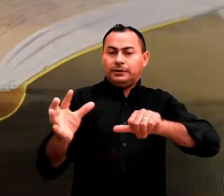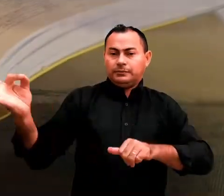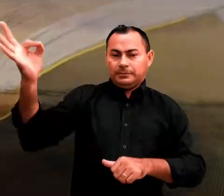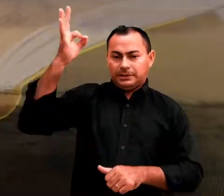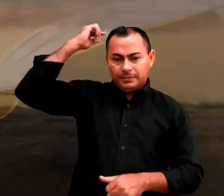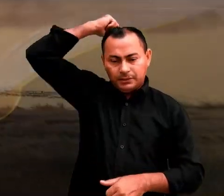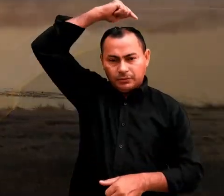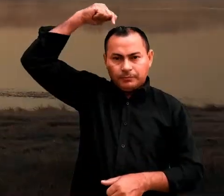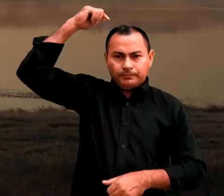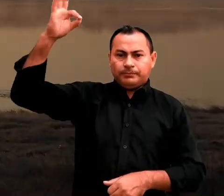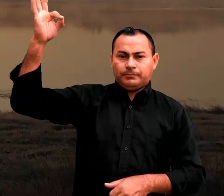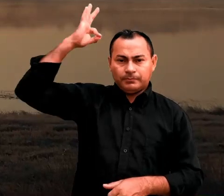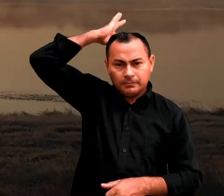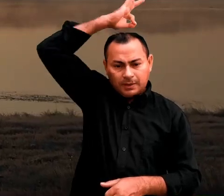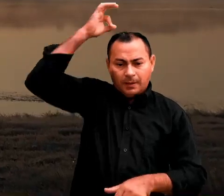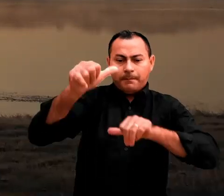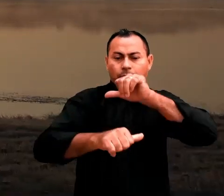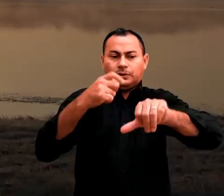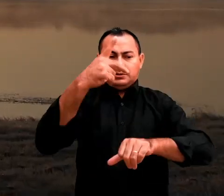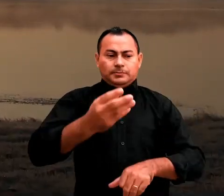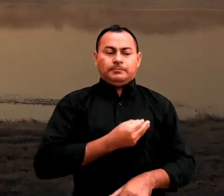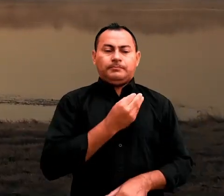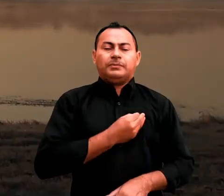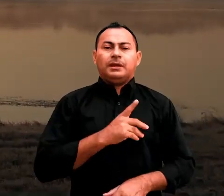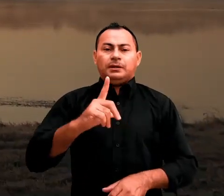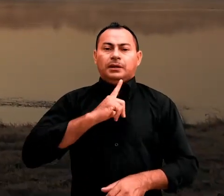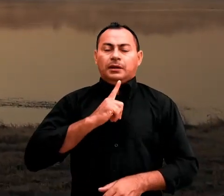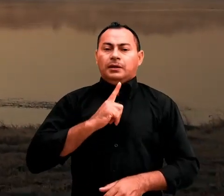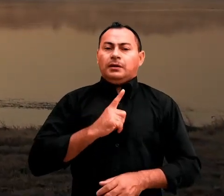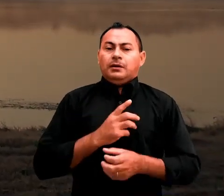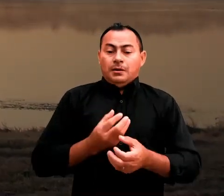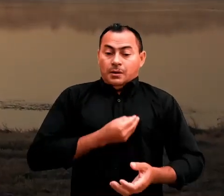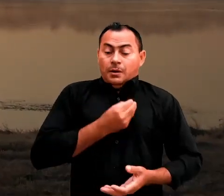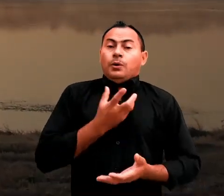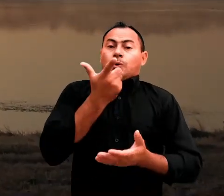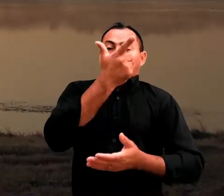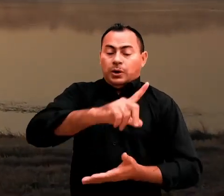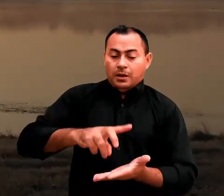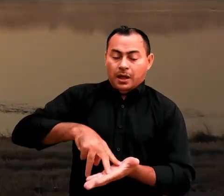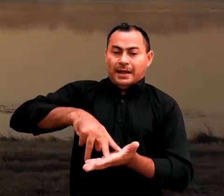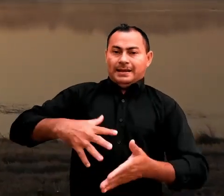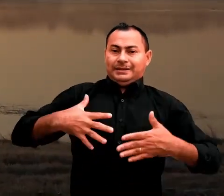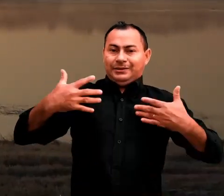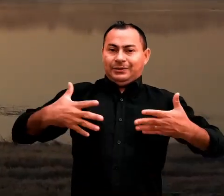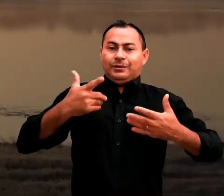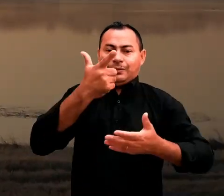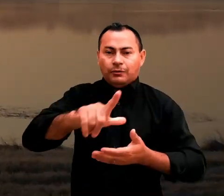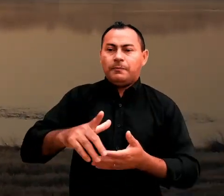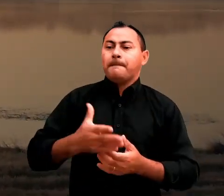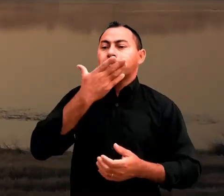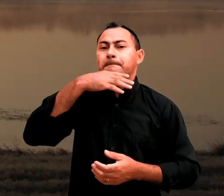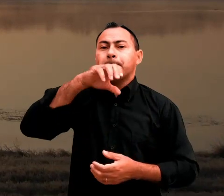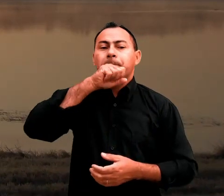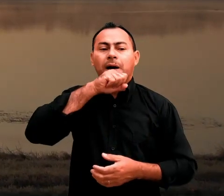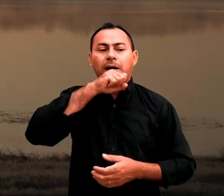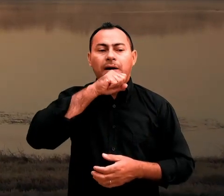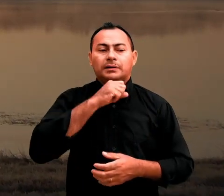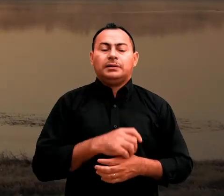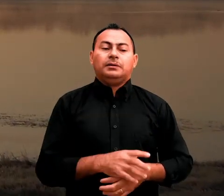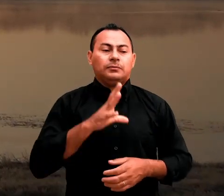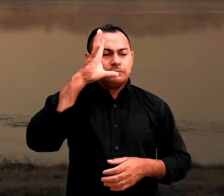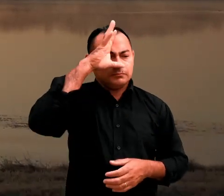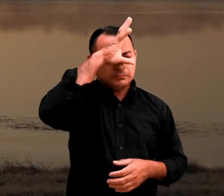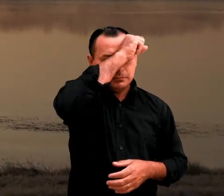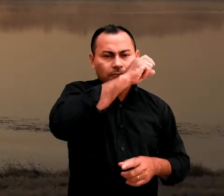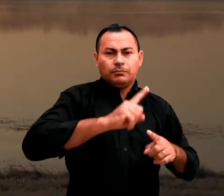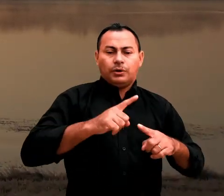espiritual. O Espírito voltou sobre sua vida e ele teve o reavivamento que precisava. Seu pai deve ter